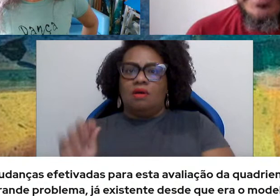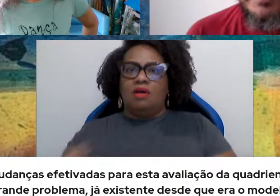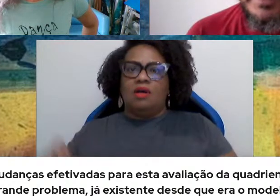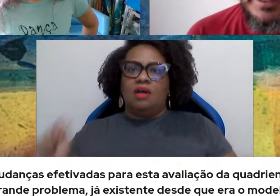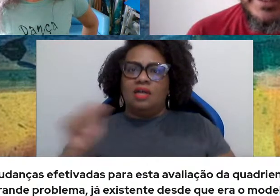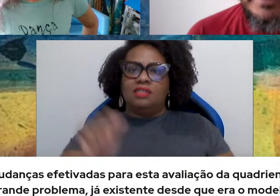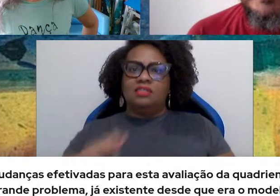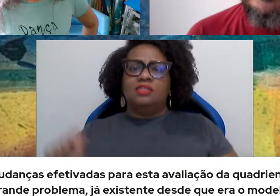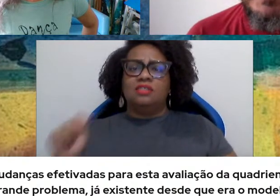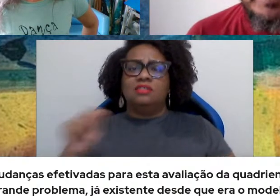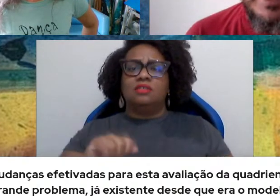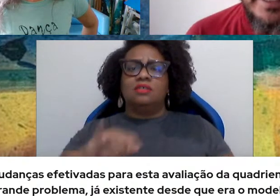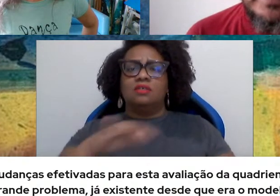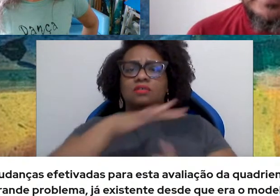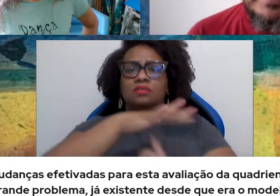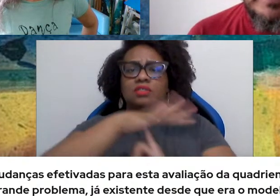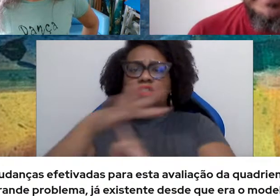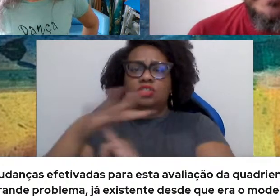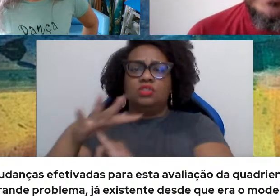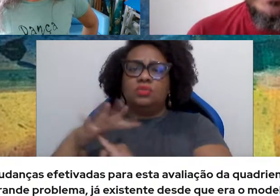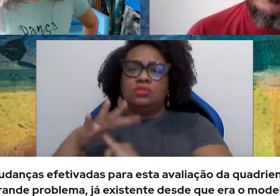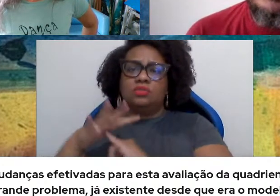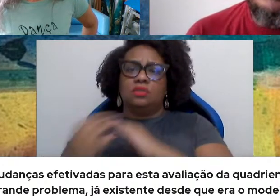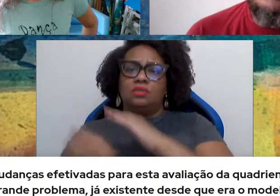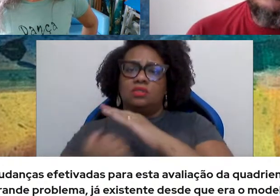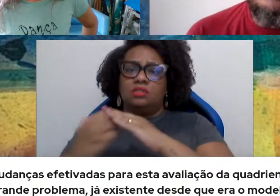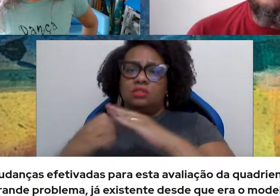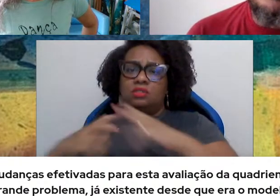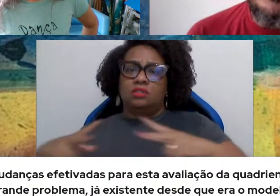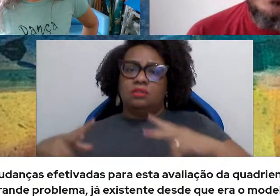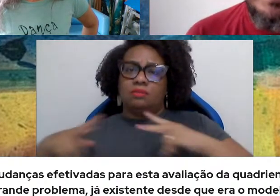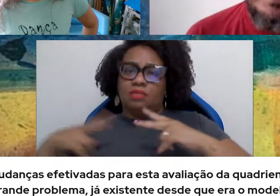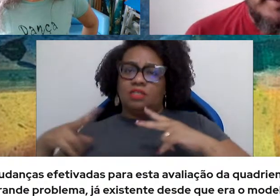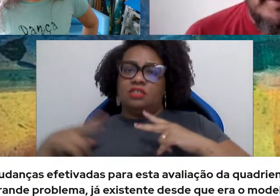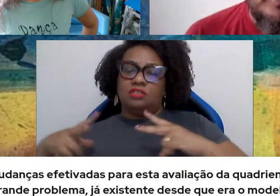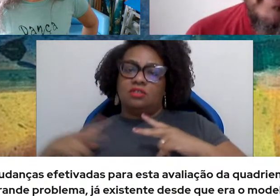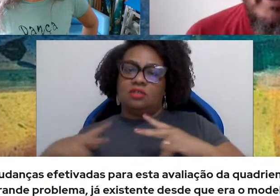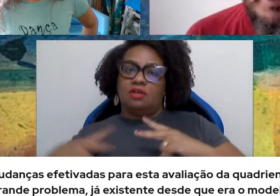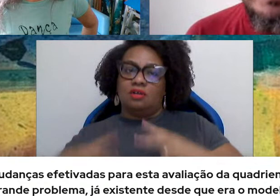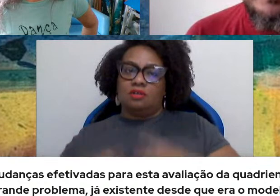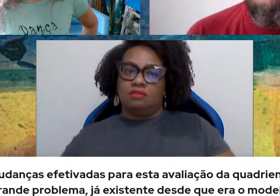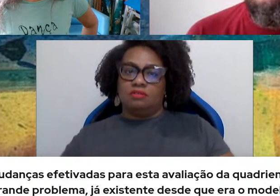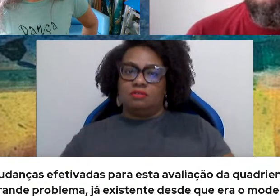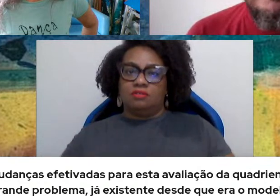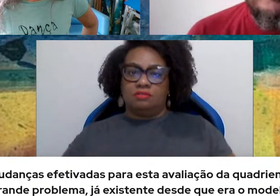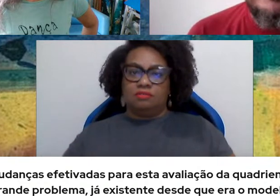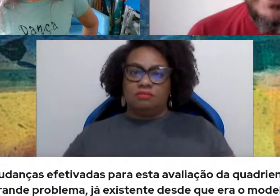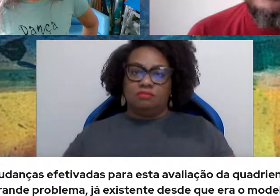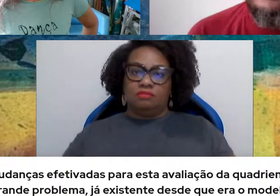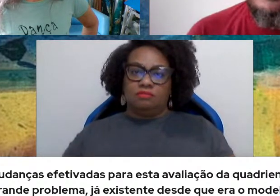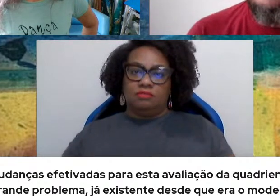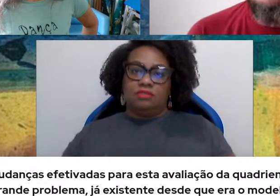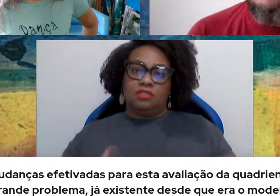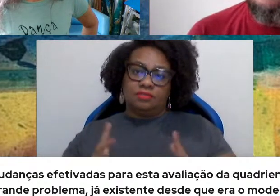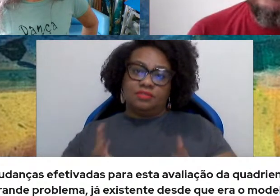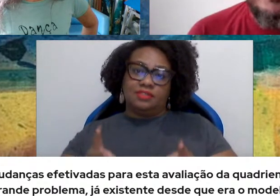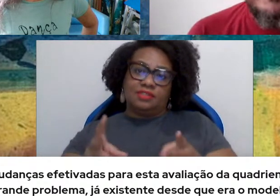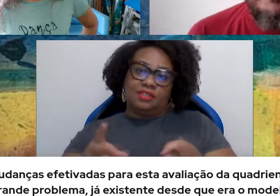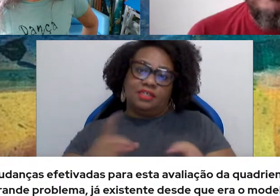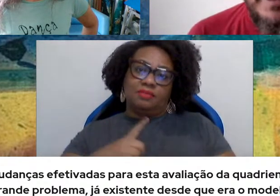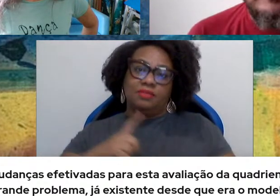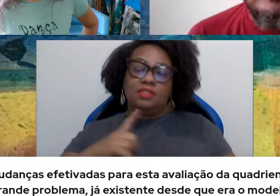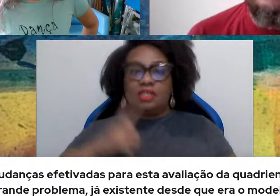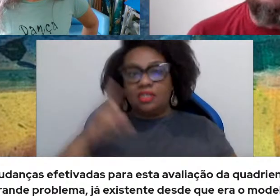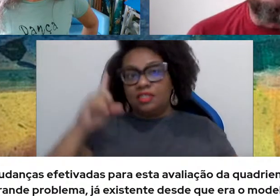instituições particulares de ensino, né, então, que normalmente tem muita dificuldade de ter esses